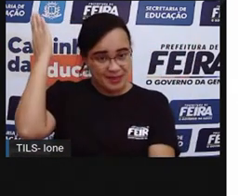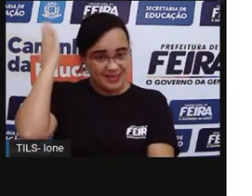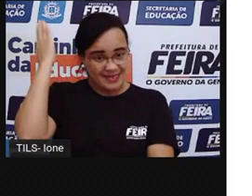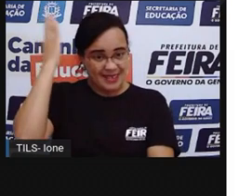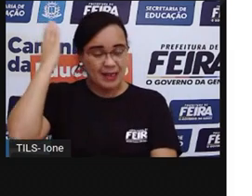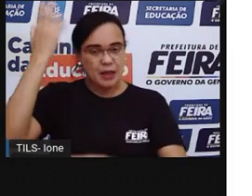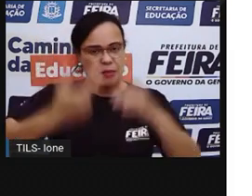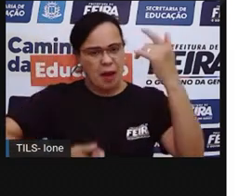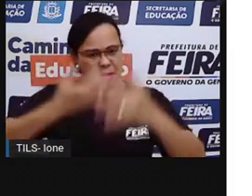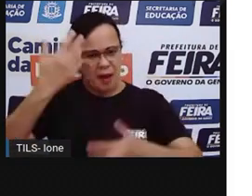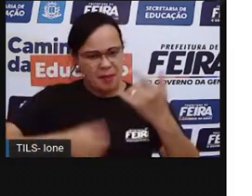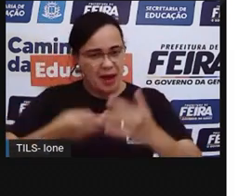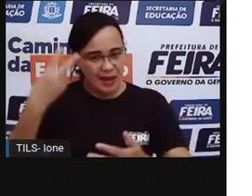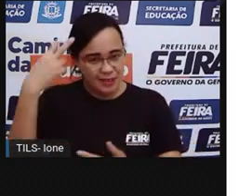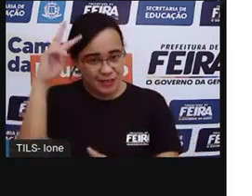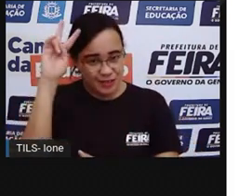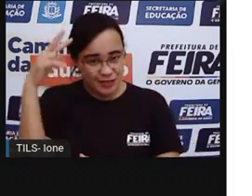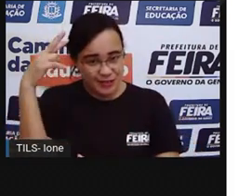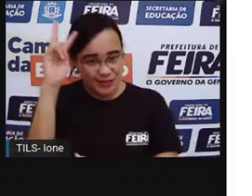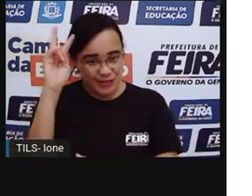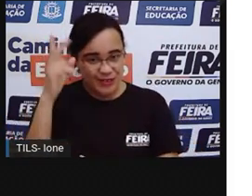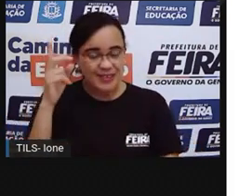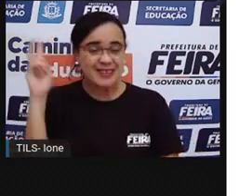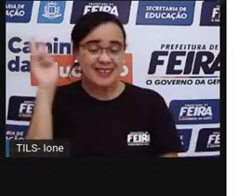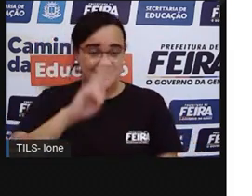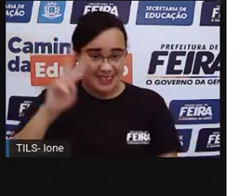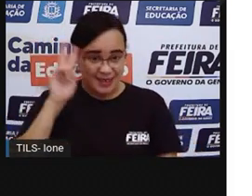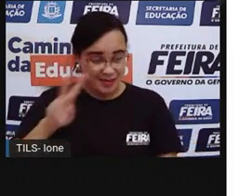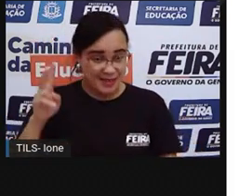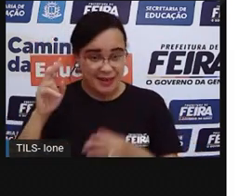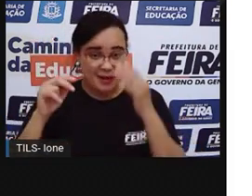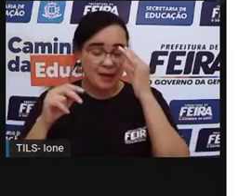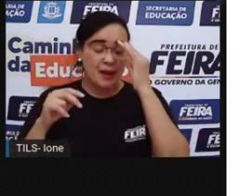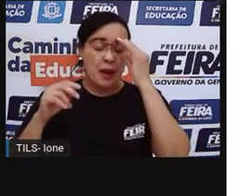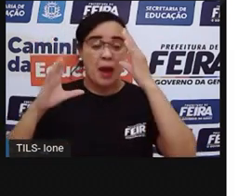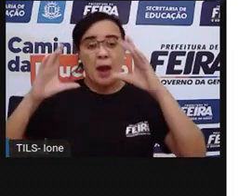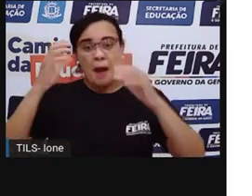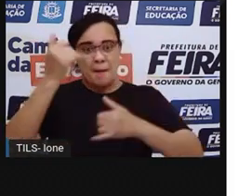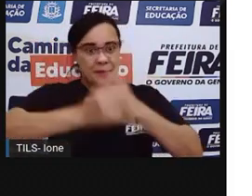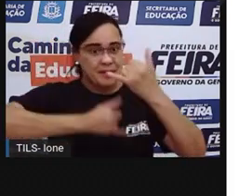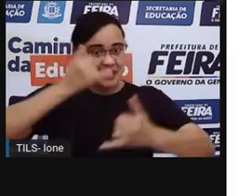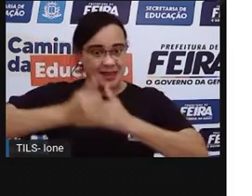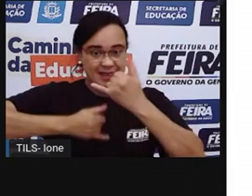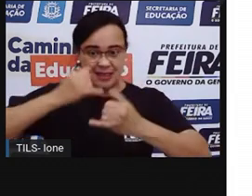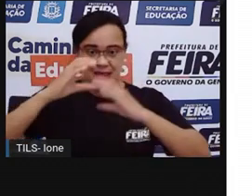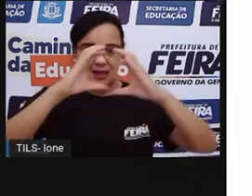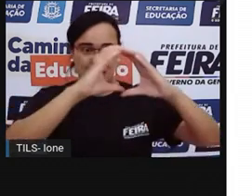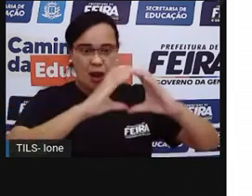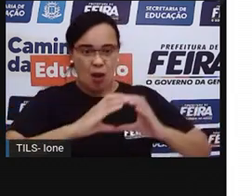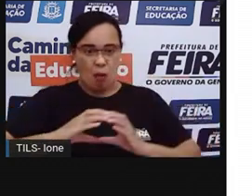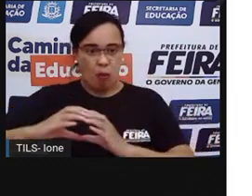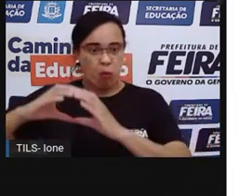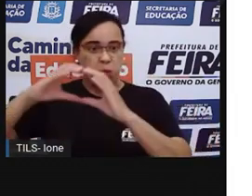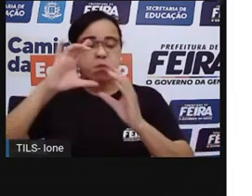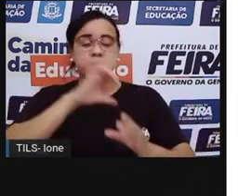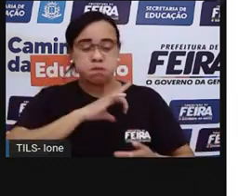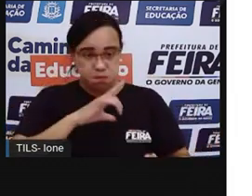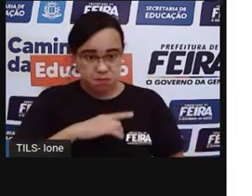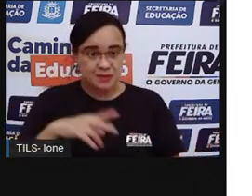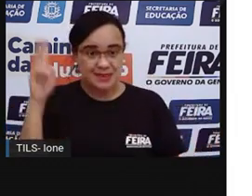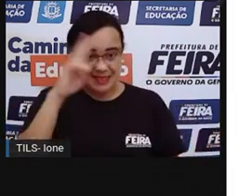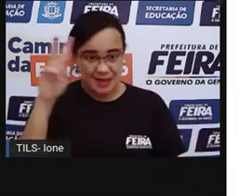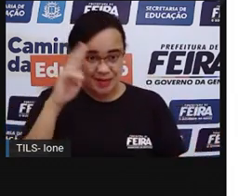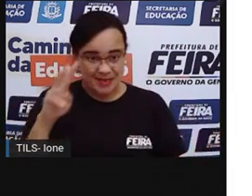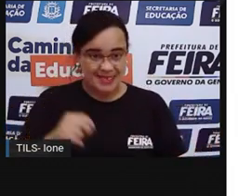falamos sobre as brincadeiras redondas. Lembram da história de Emília Nunes, a menina da